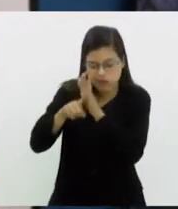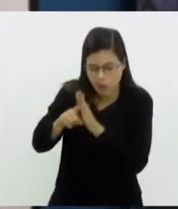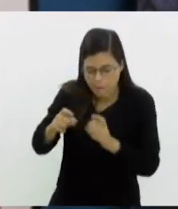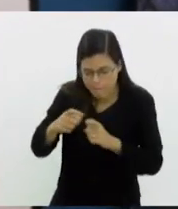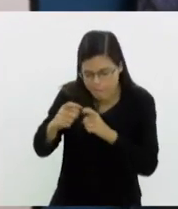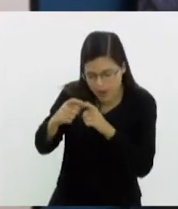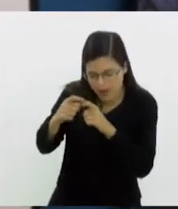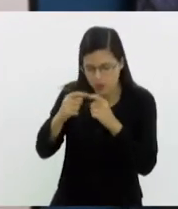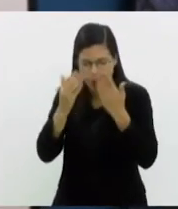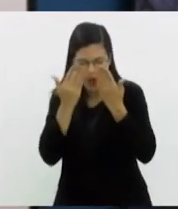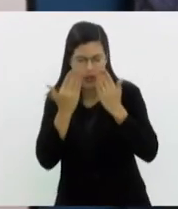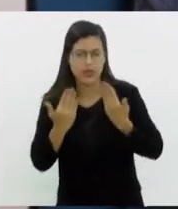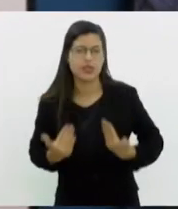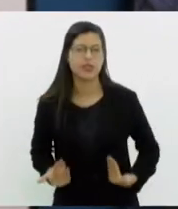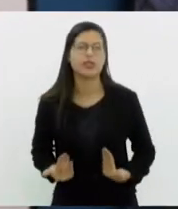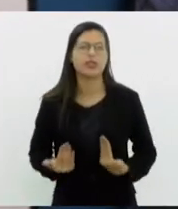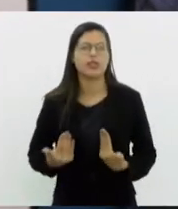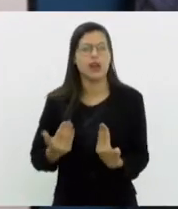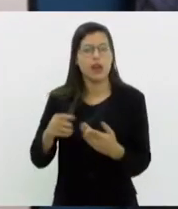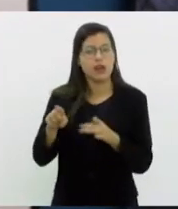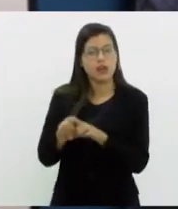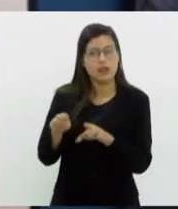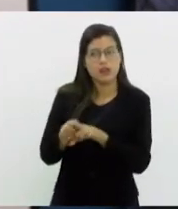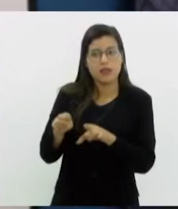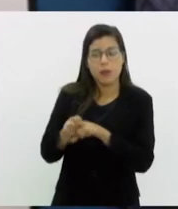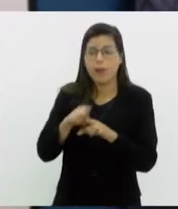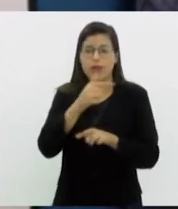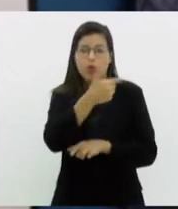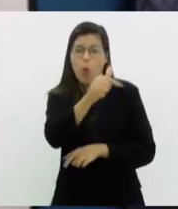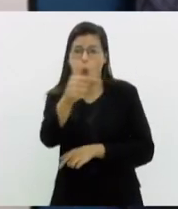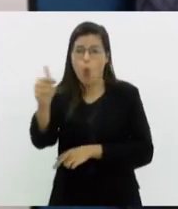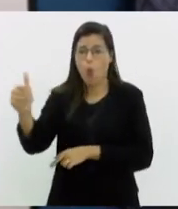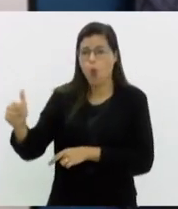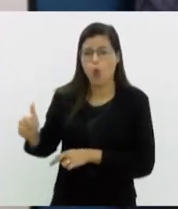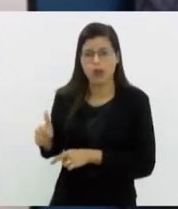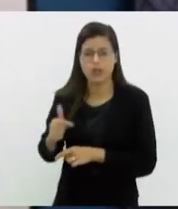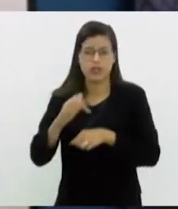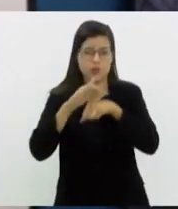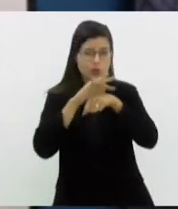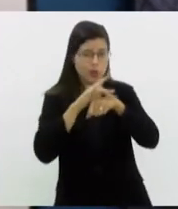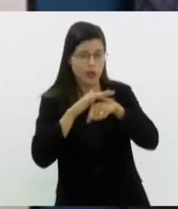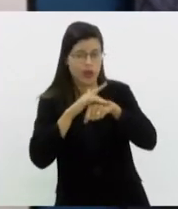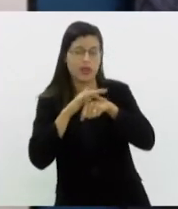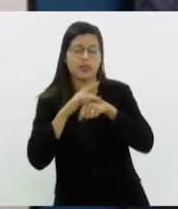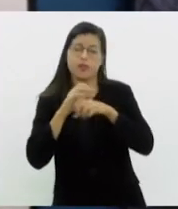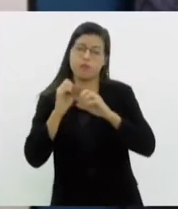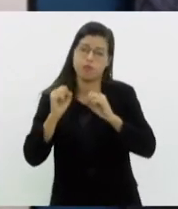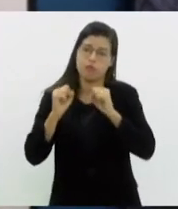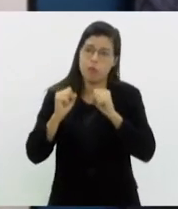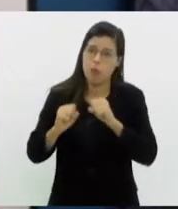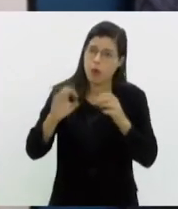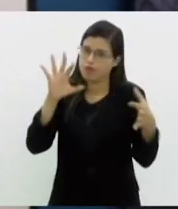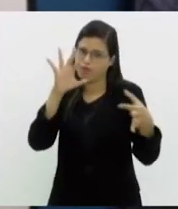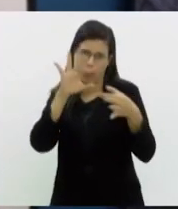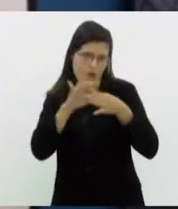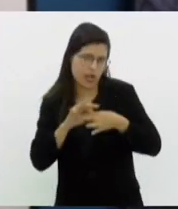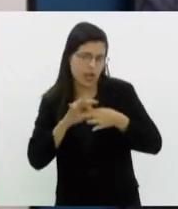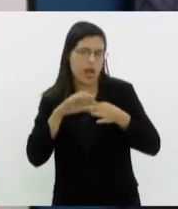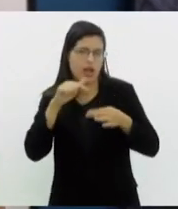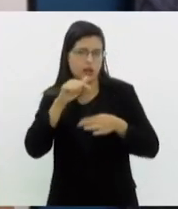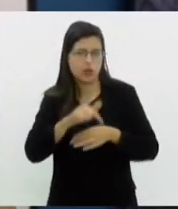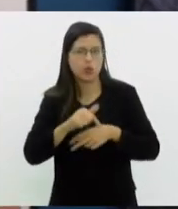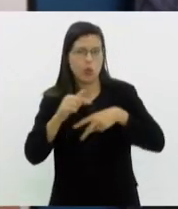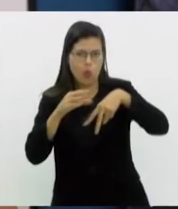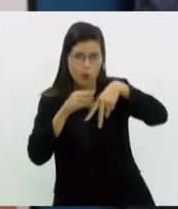médica e, principalmente, na investigação de outros diagnósticos que possam ou estarem associados à doença